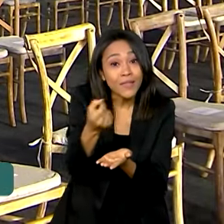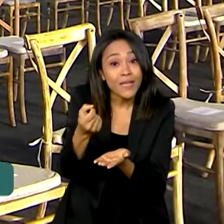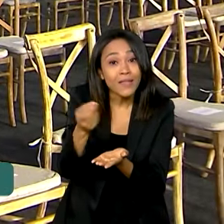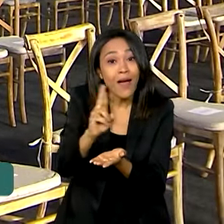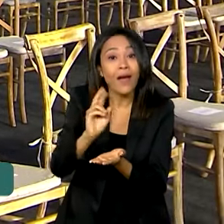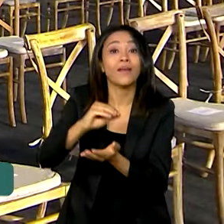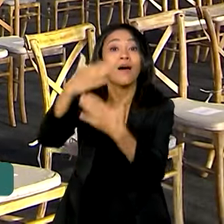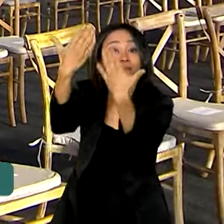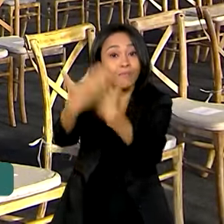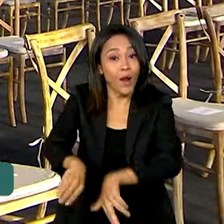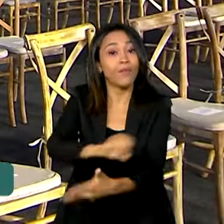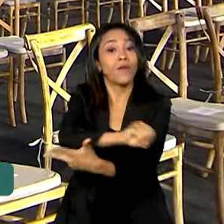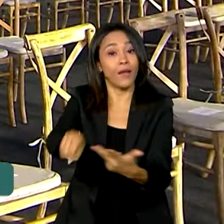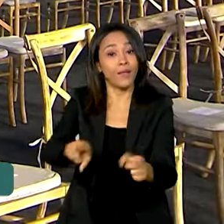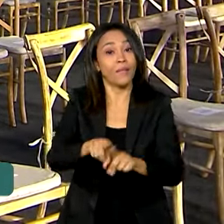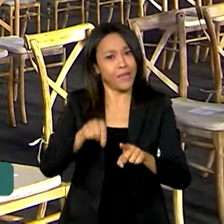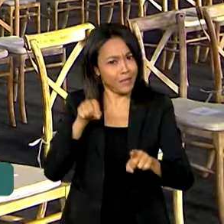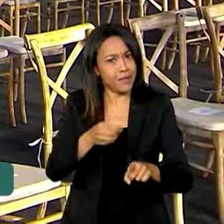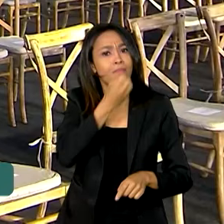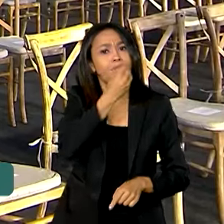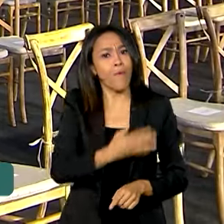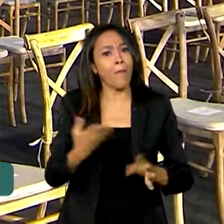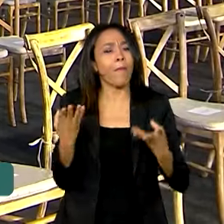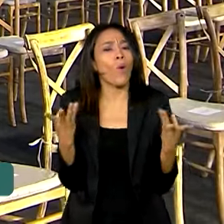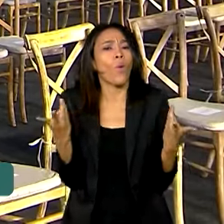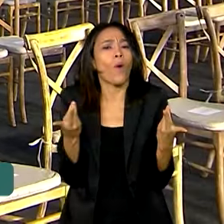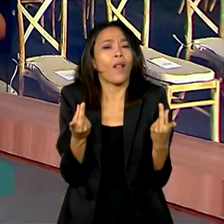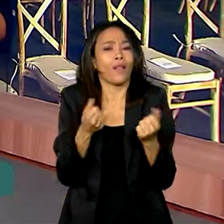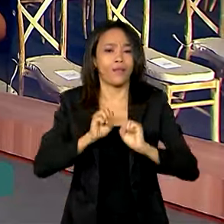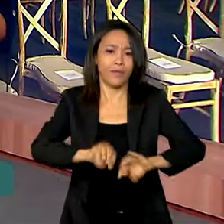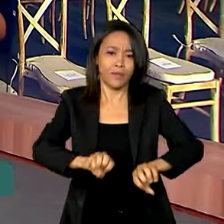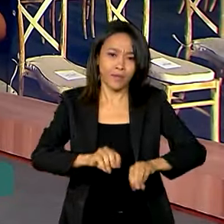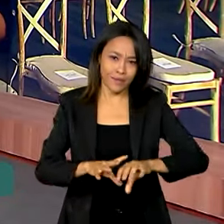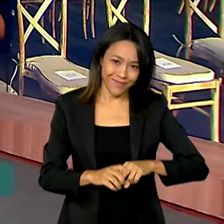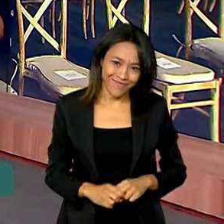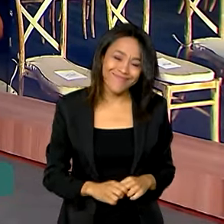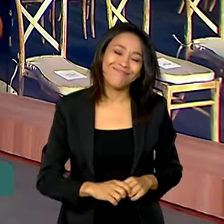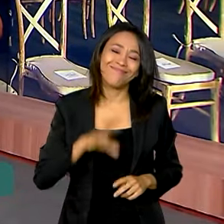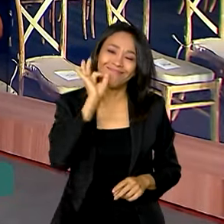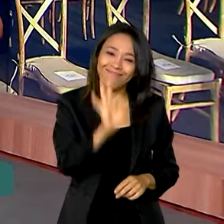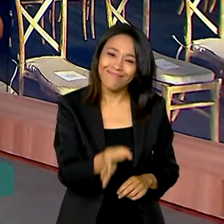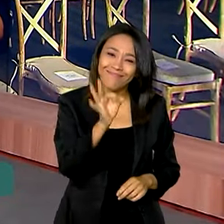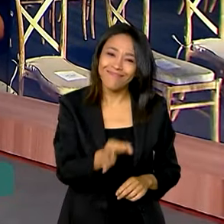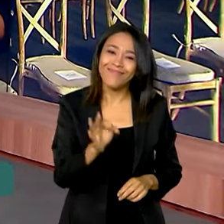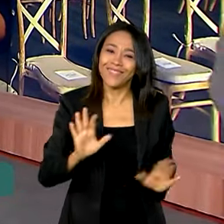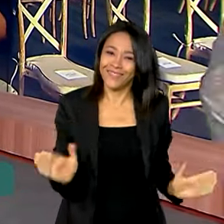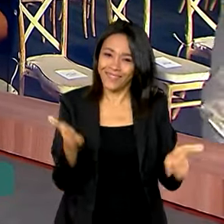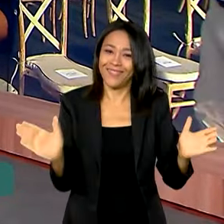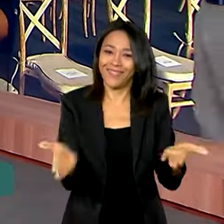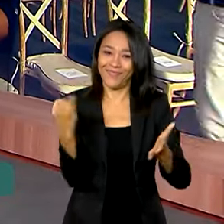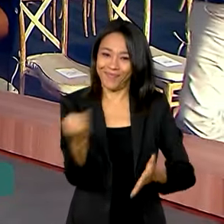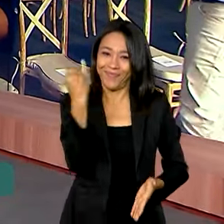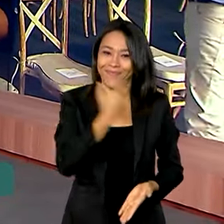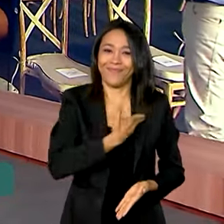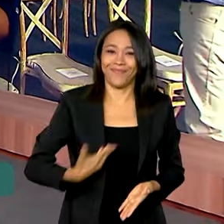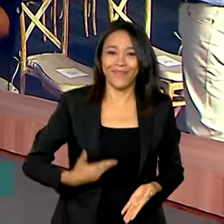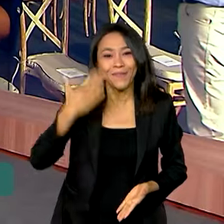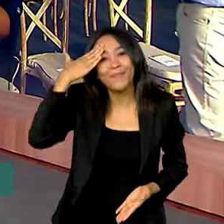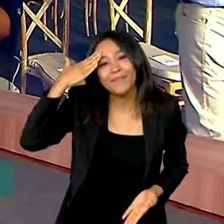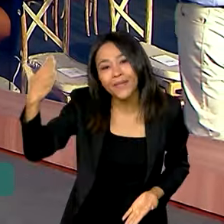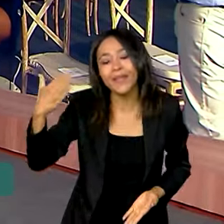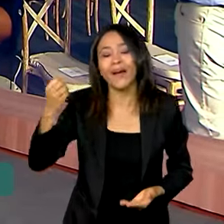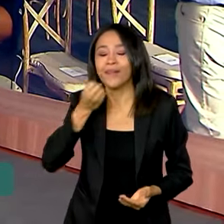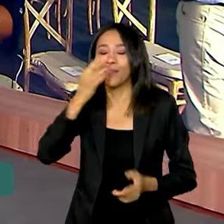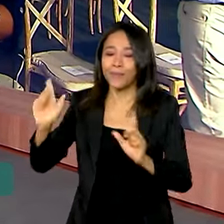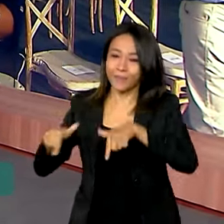e melhorar a qualidade da nossa educação. É isso mesmo, incentivo importantíssimo. Obrigada, Graça, e bom